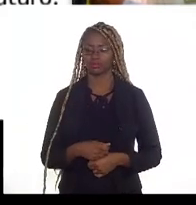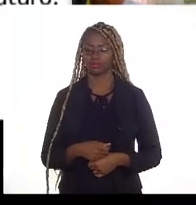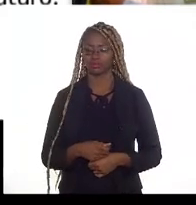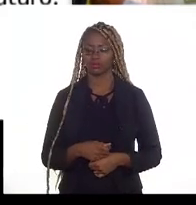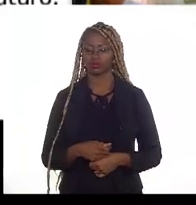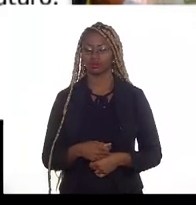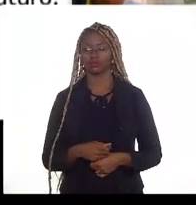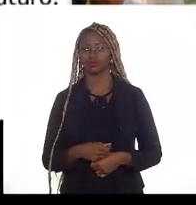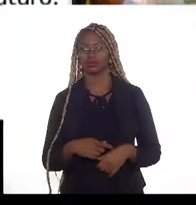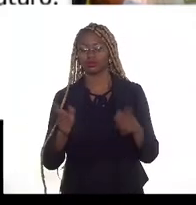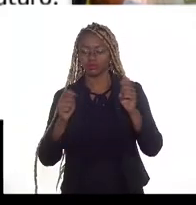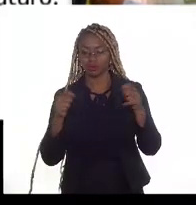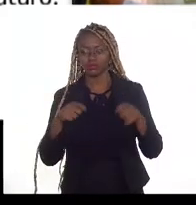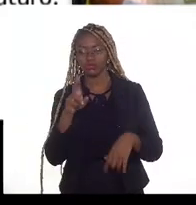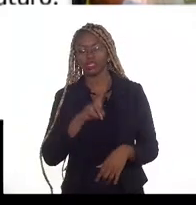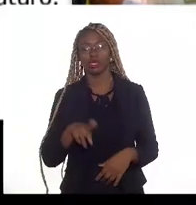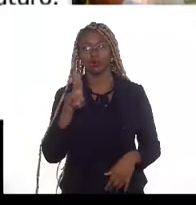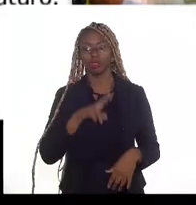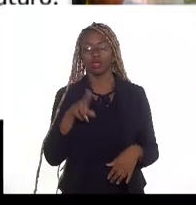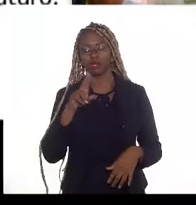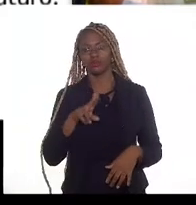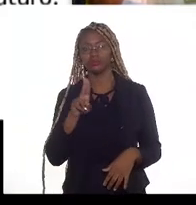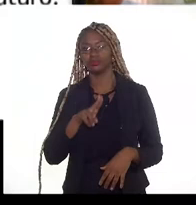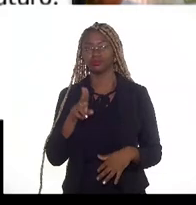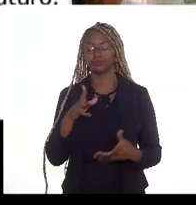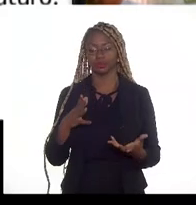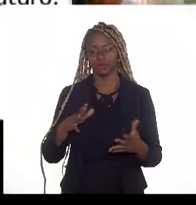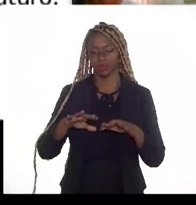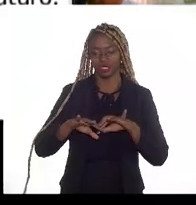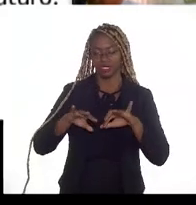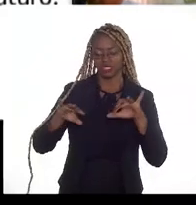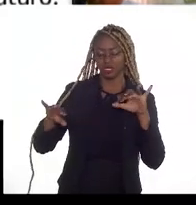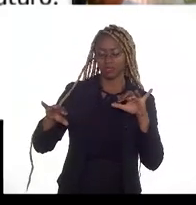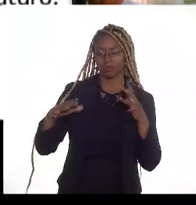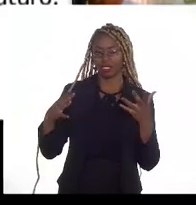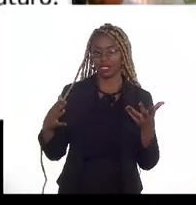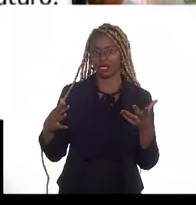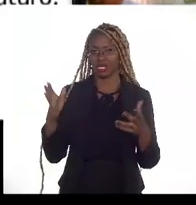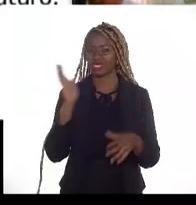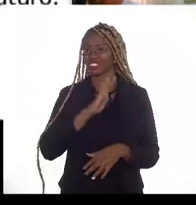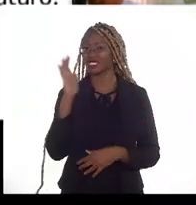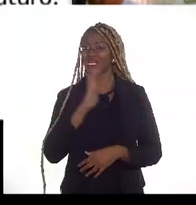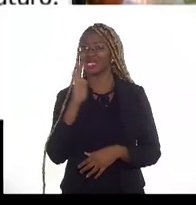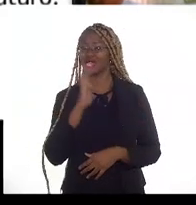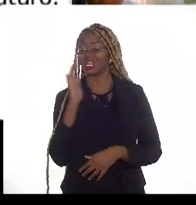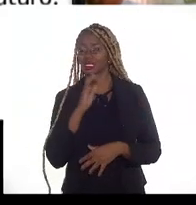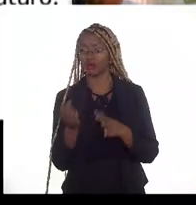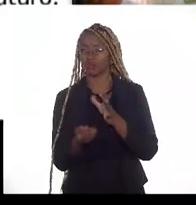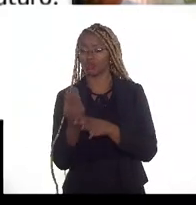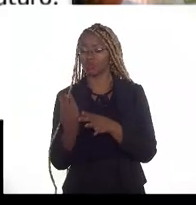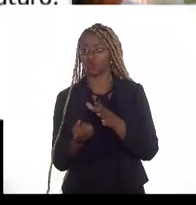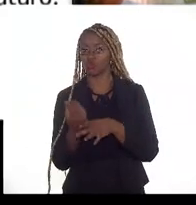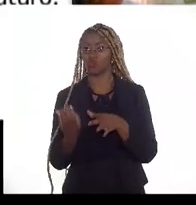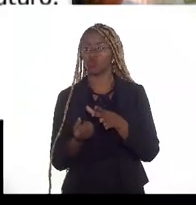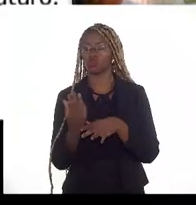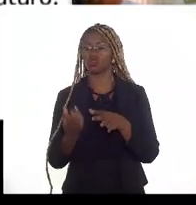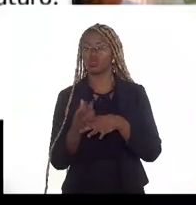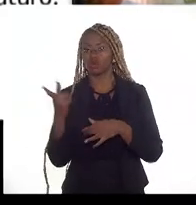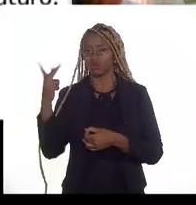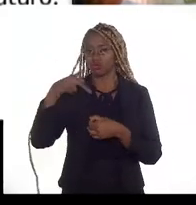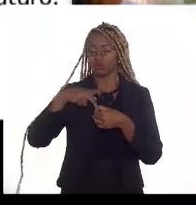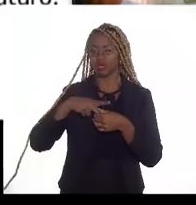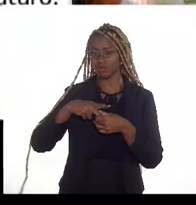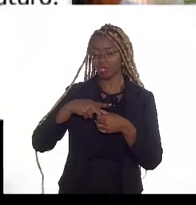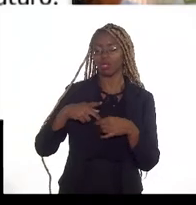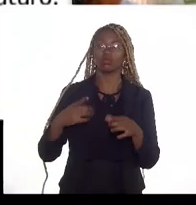ela pode ser usada para desvincular a velocidade de aceleração da produção de petróleo